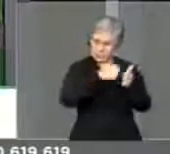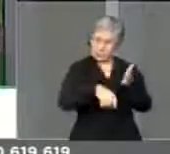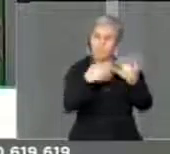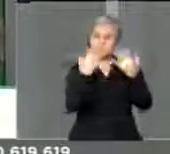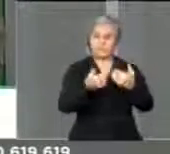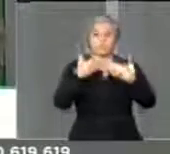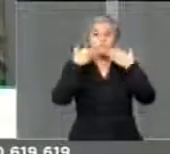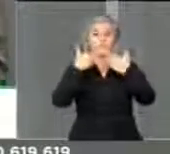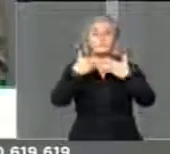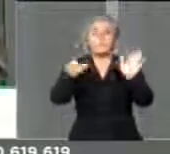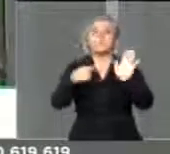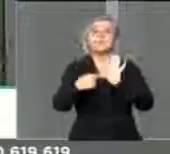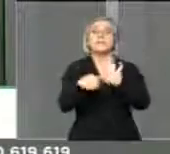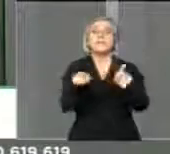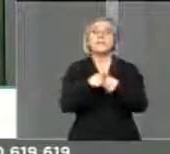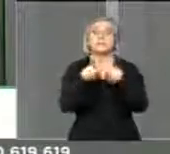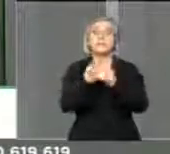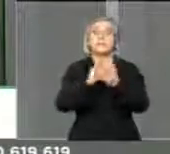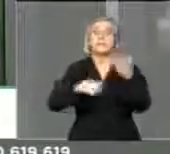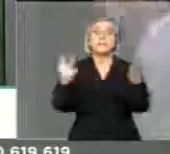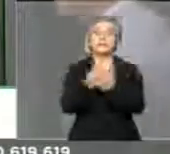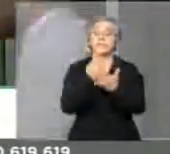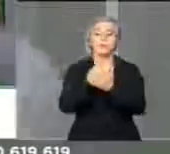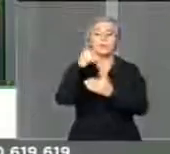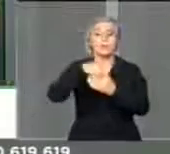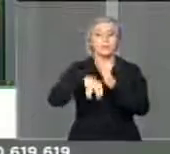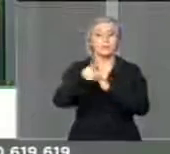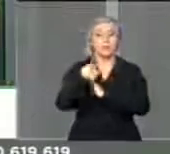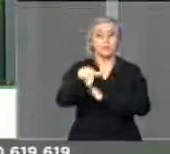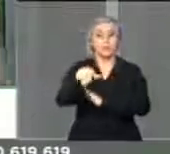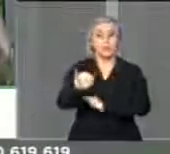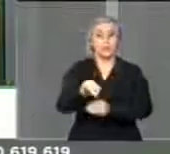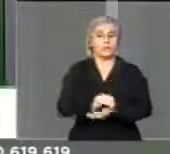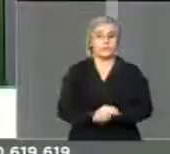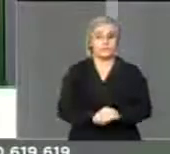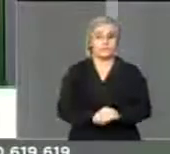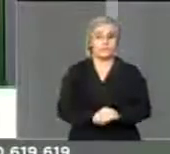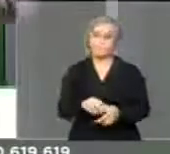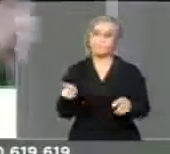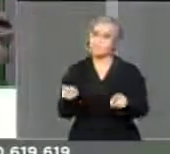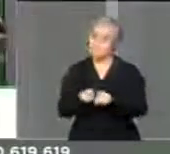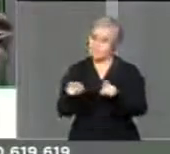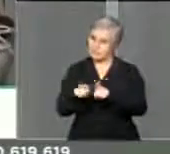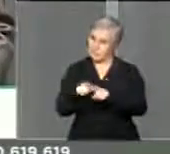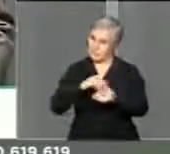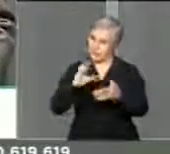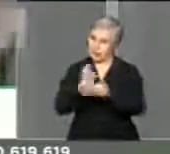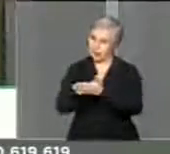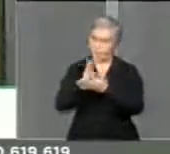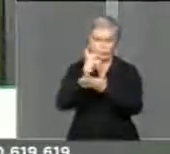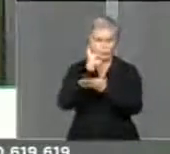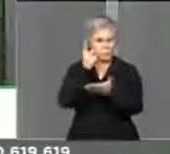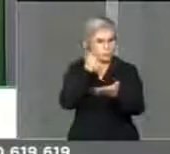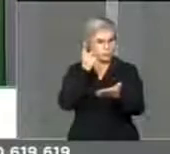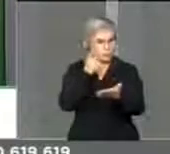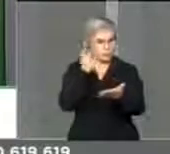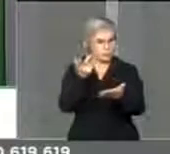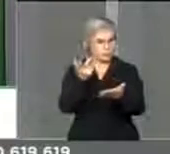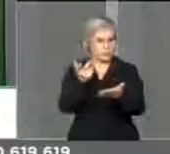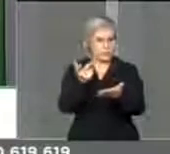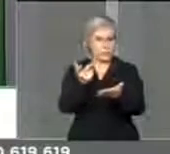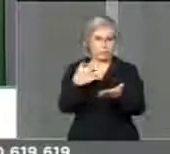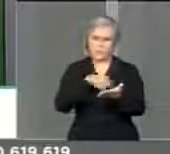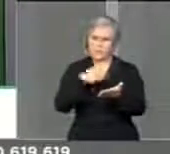caixa preta da UNE também. Quero dizer, senhor presidente, que também alguns deputados foram literalmente